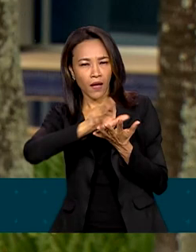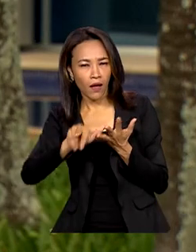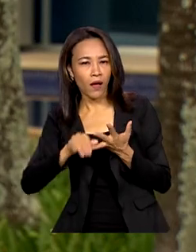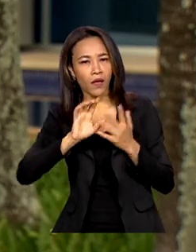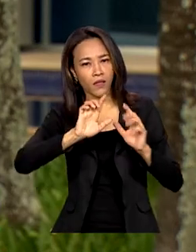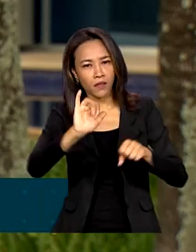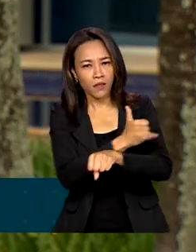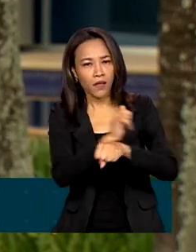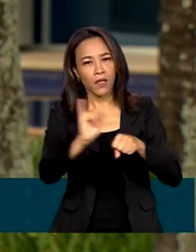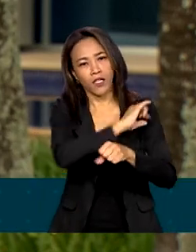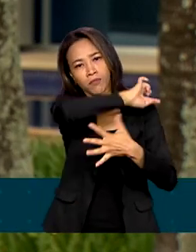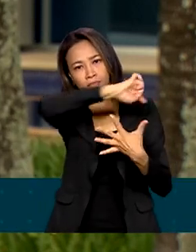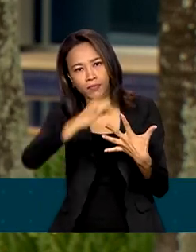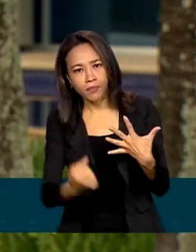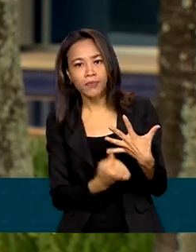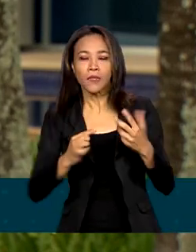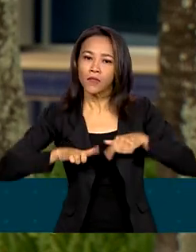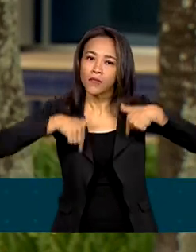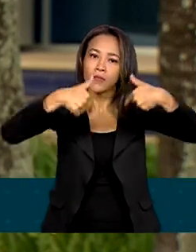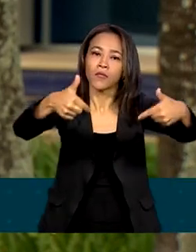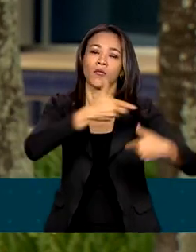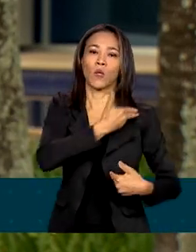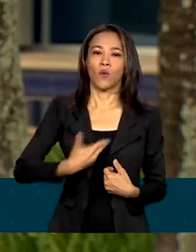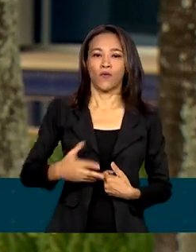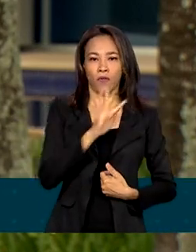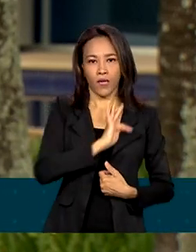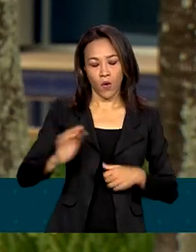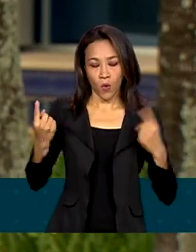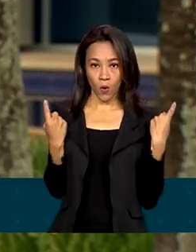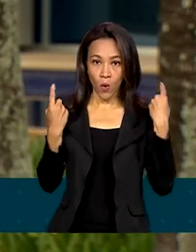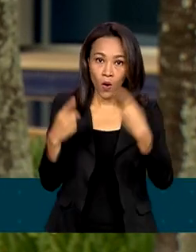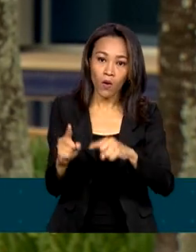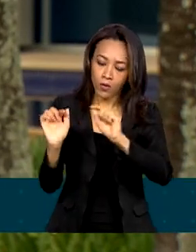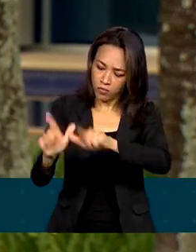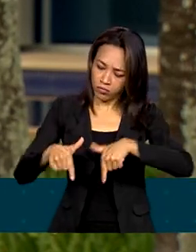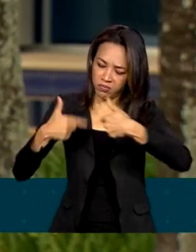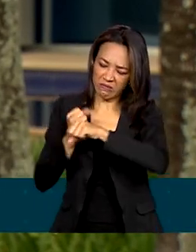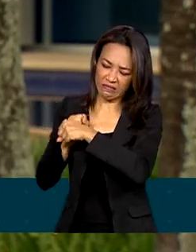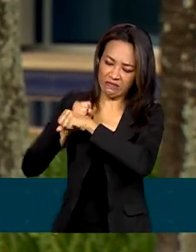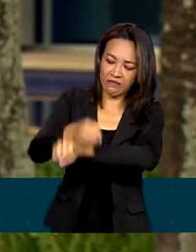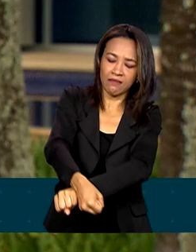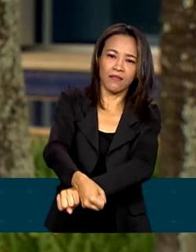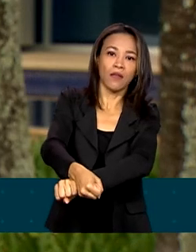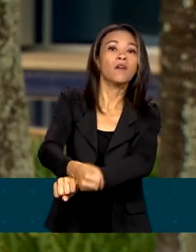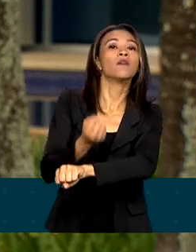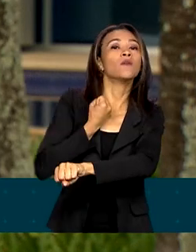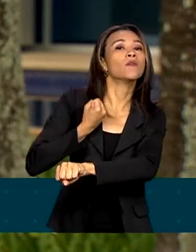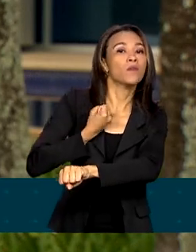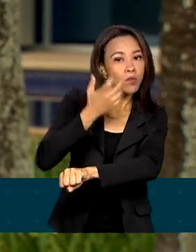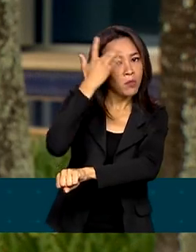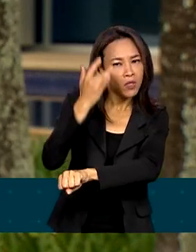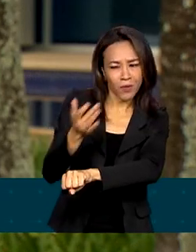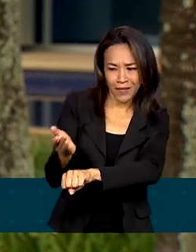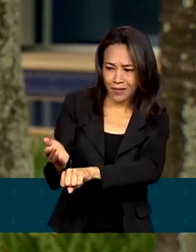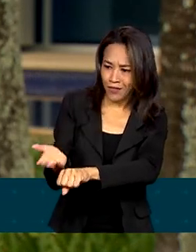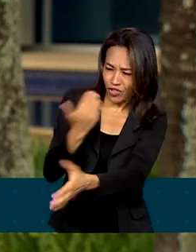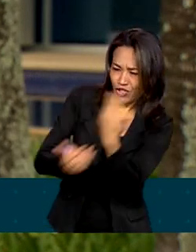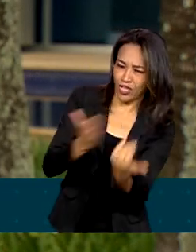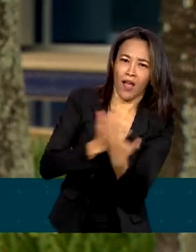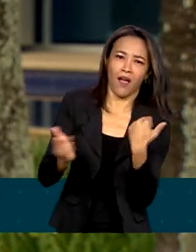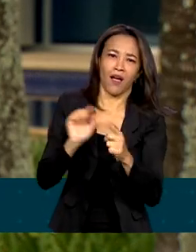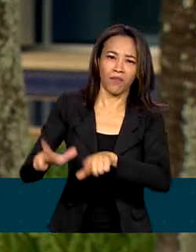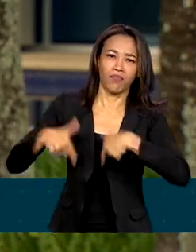desenvolvidas pelo governo federal de combate ao trabalho escravo. E o número de pessoas resgatadas